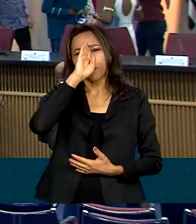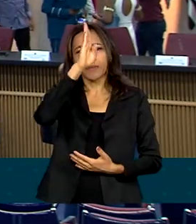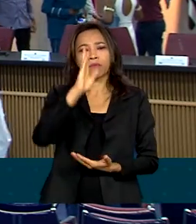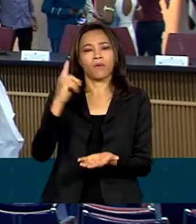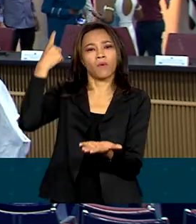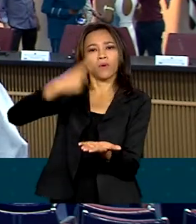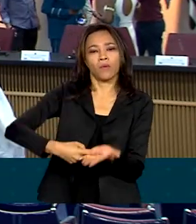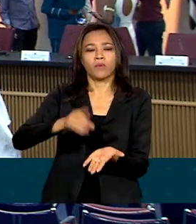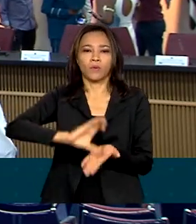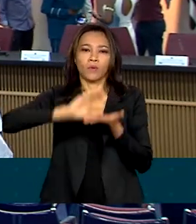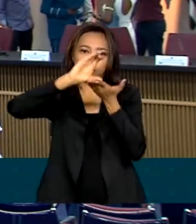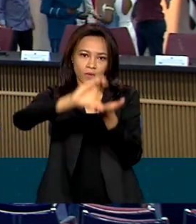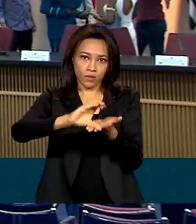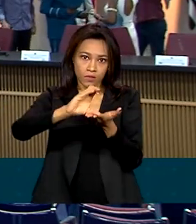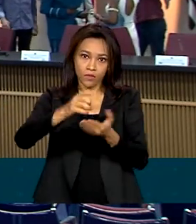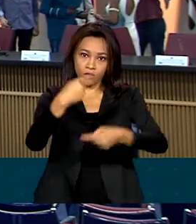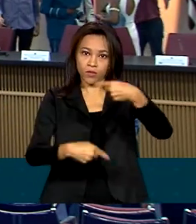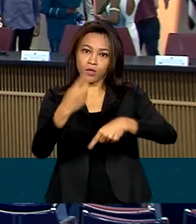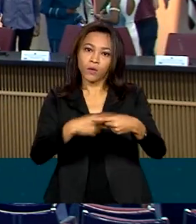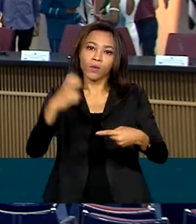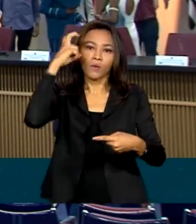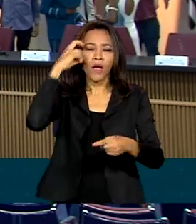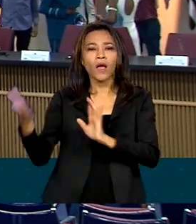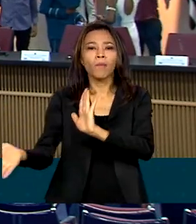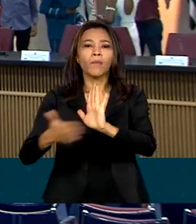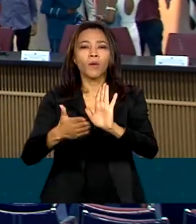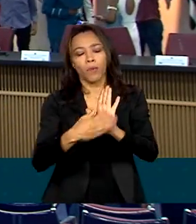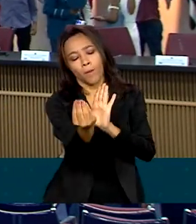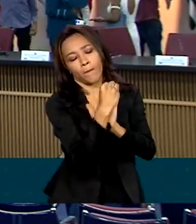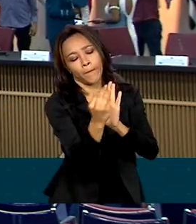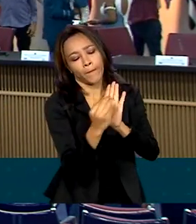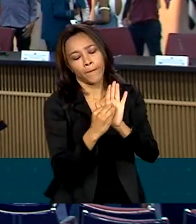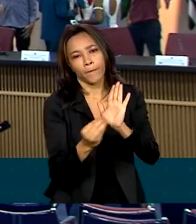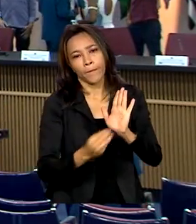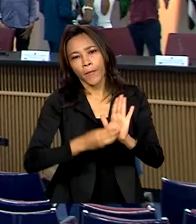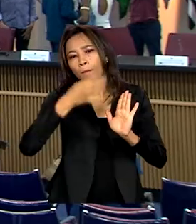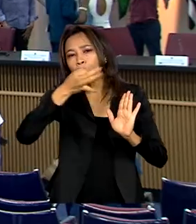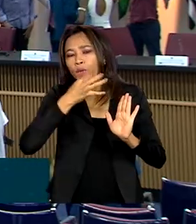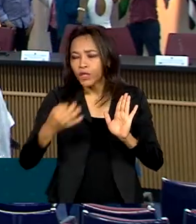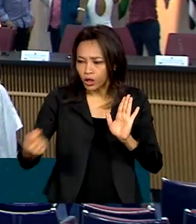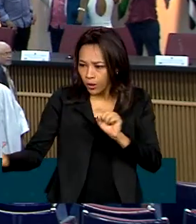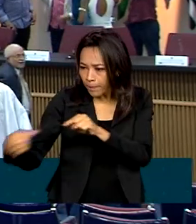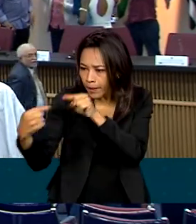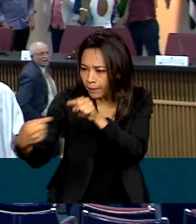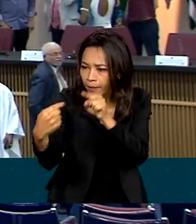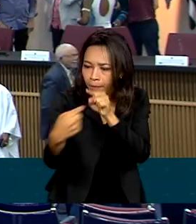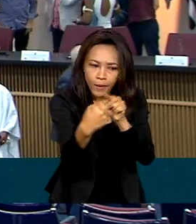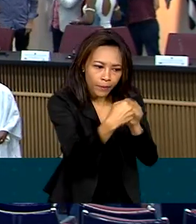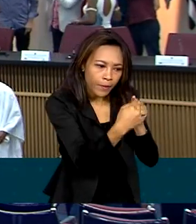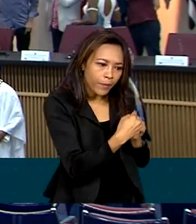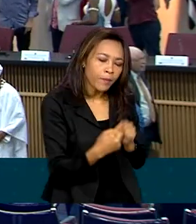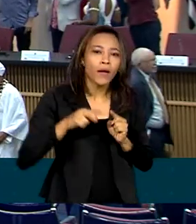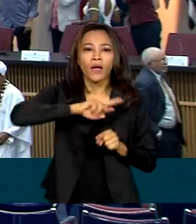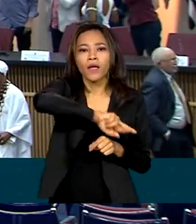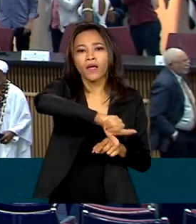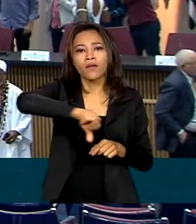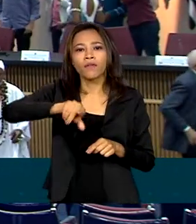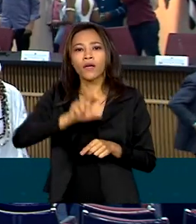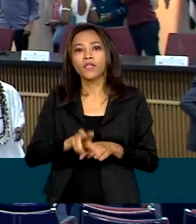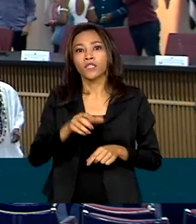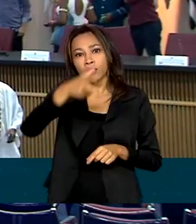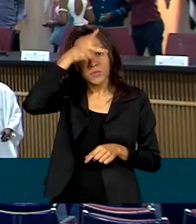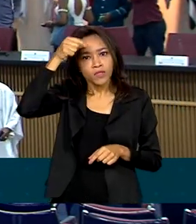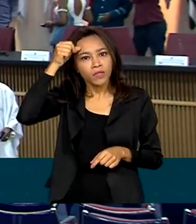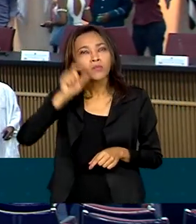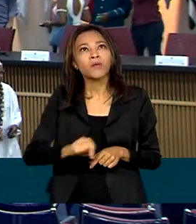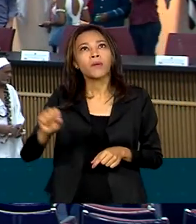Política Cultural é propor políticas públicas de forma articulada entre as diferentes esferas de governo e